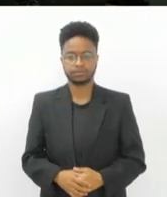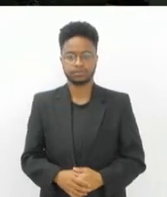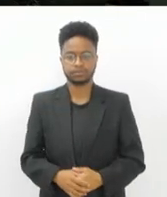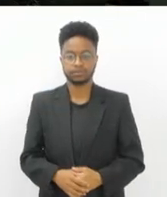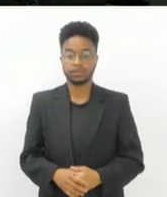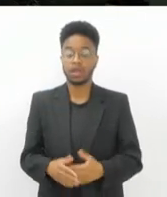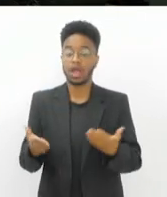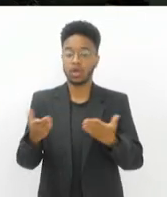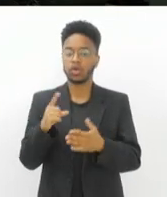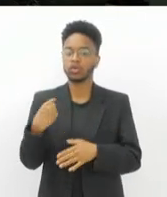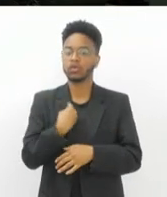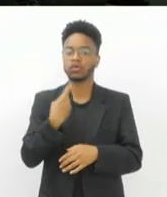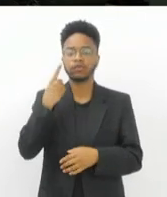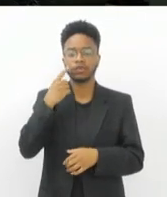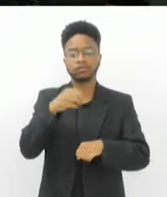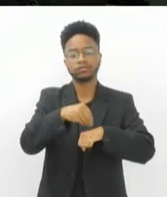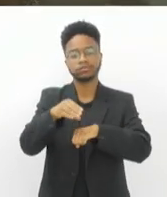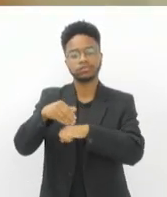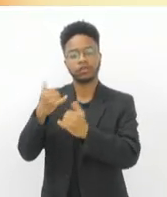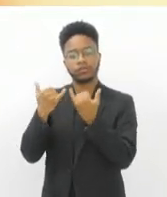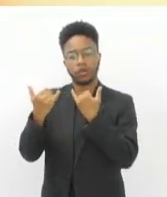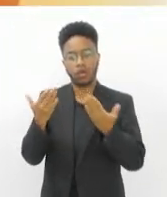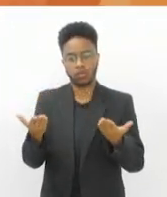agora ao nosso giro de notícias de hoje.